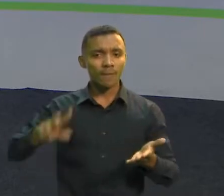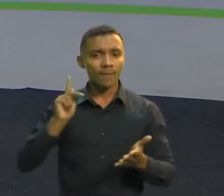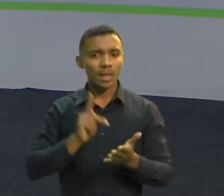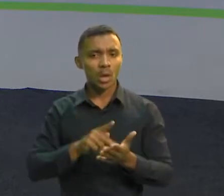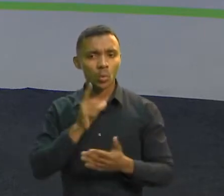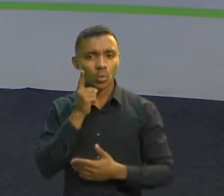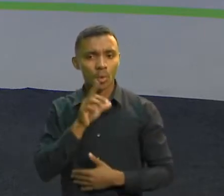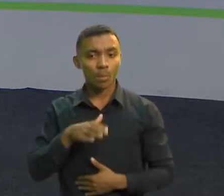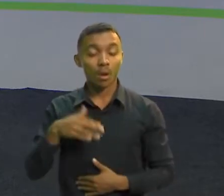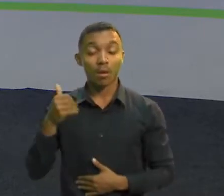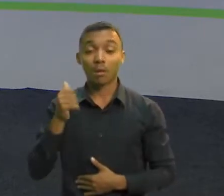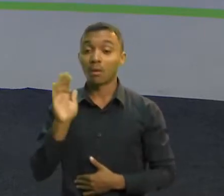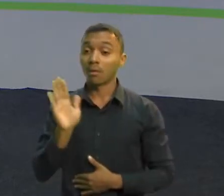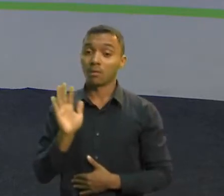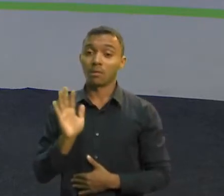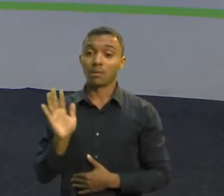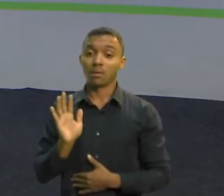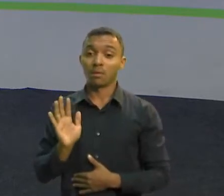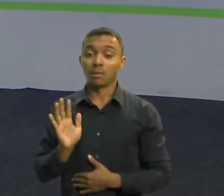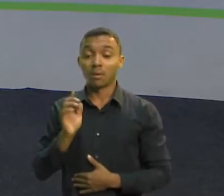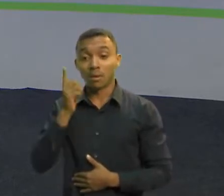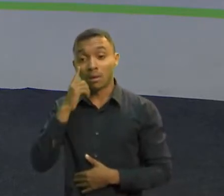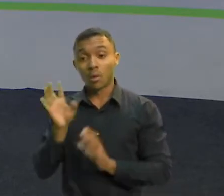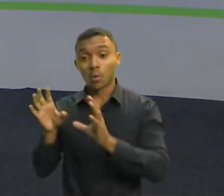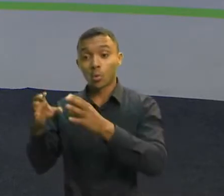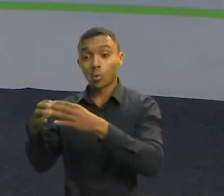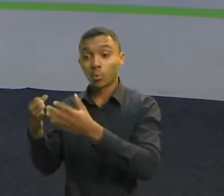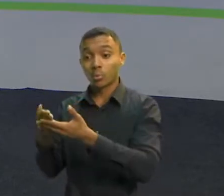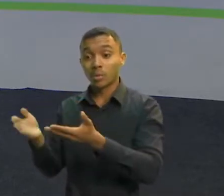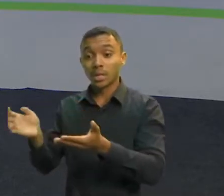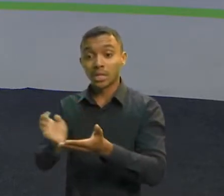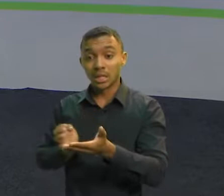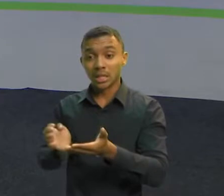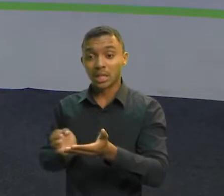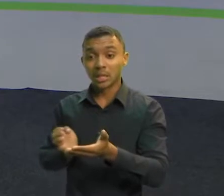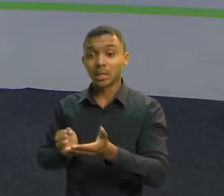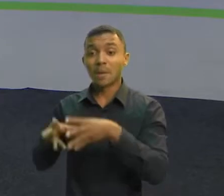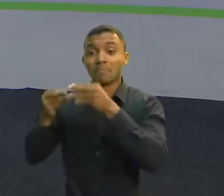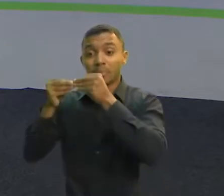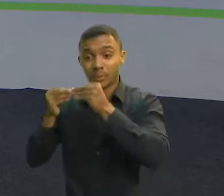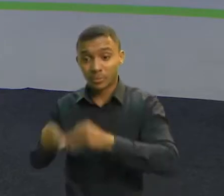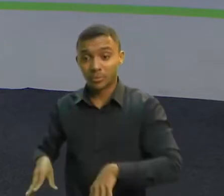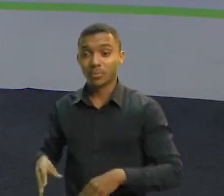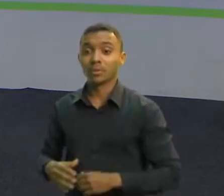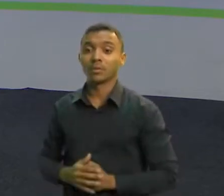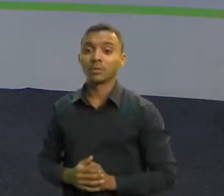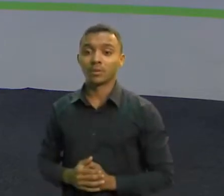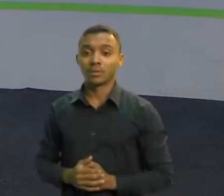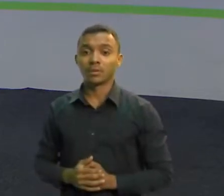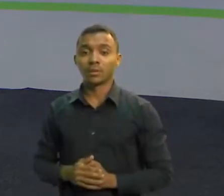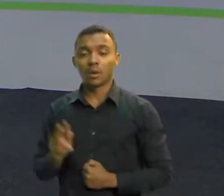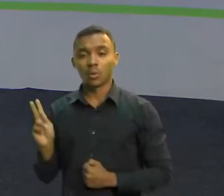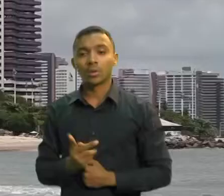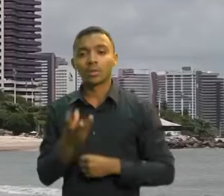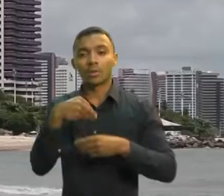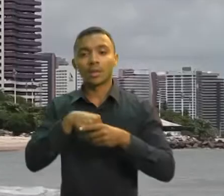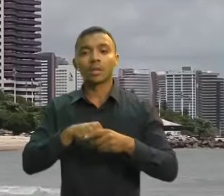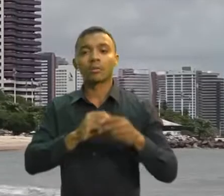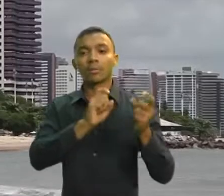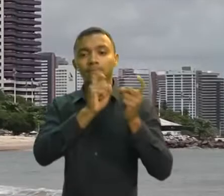Na verdade, os mais ricos tiveram perdas maiores. O assunto teve repercussão na sessão plenária de hoje.